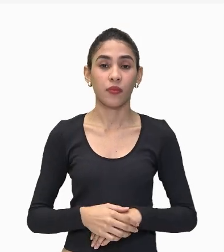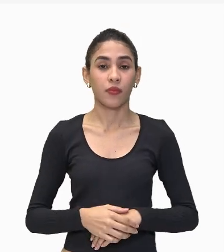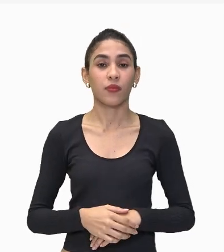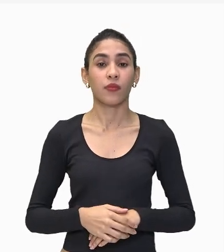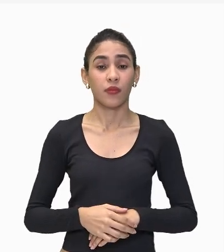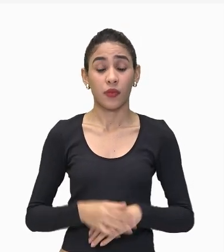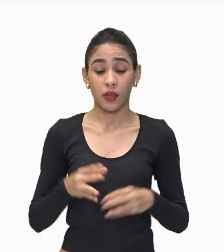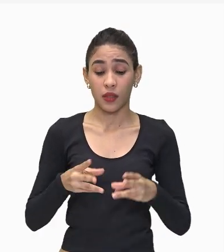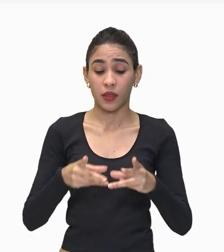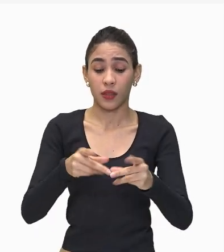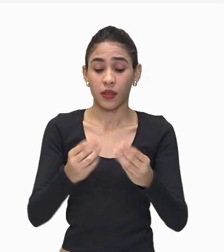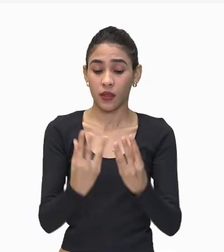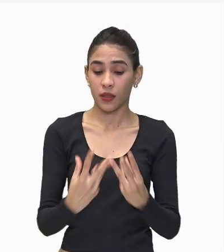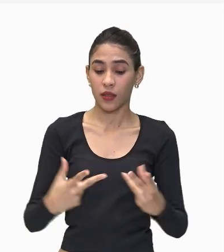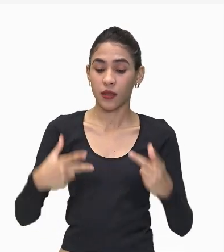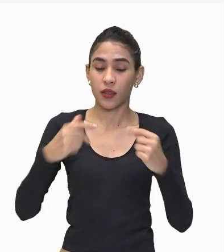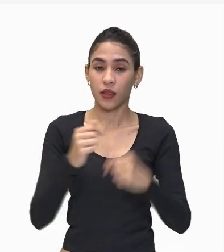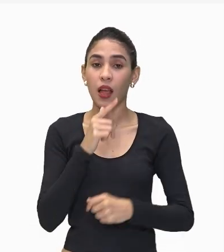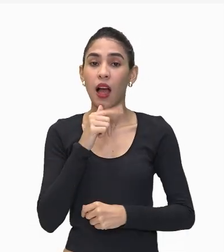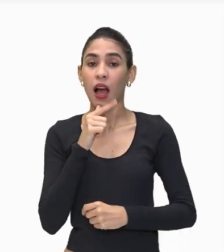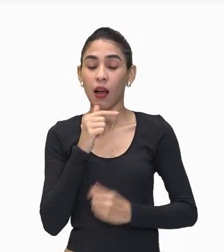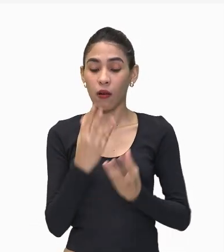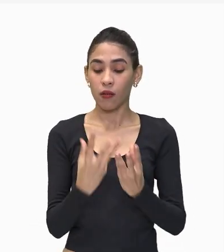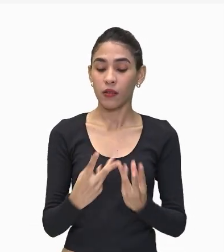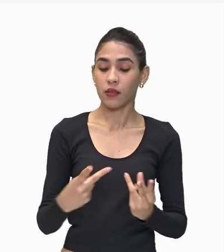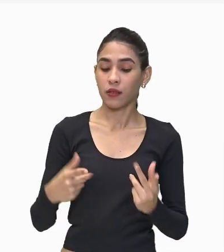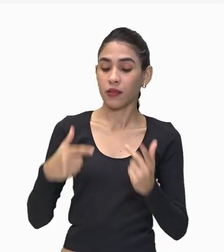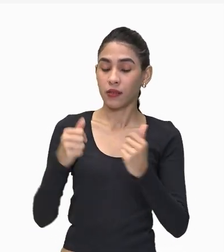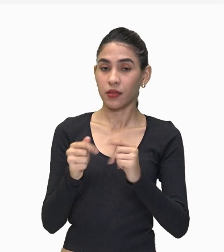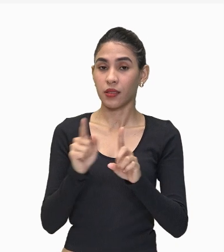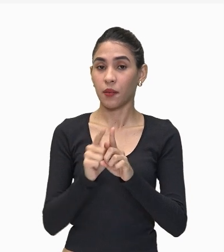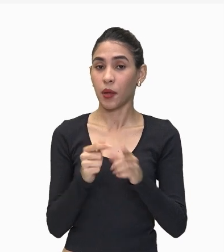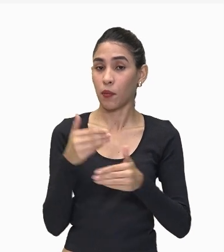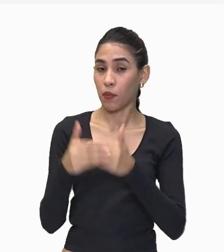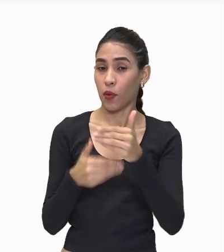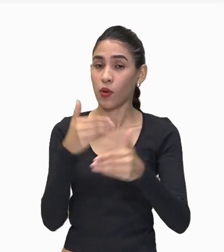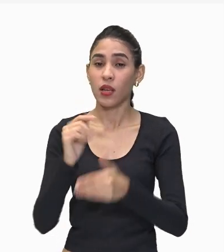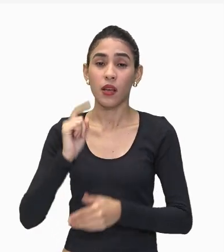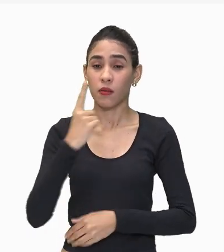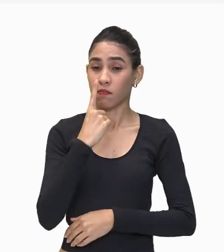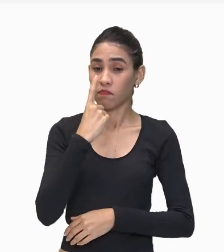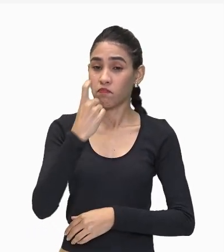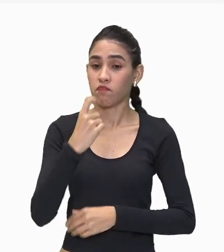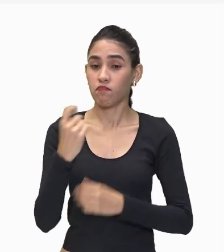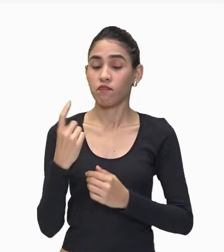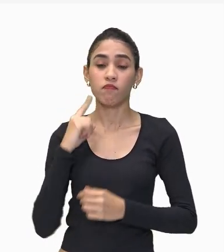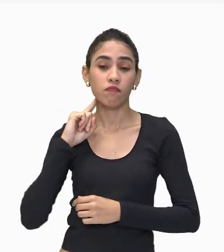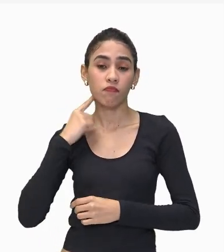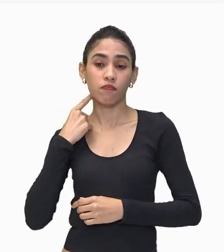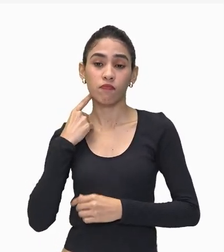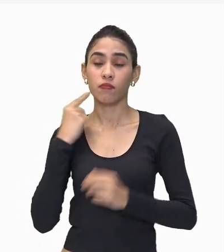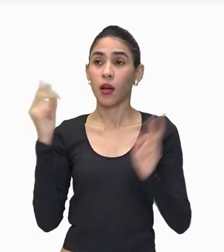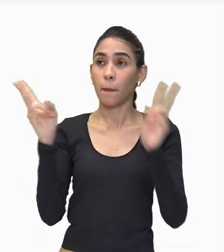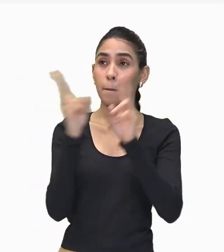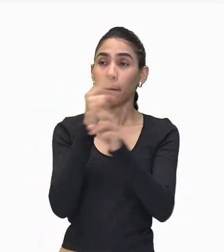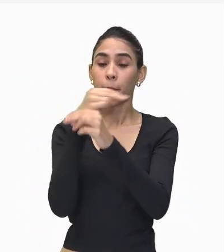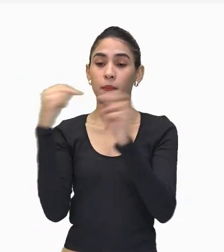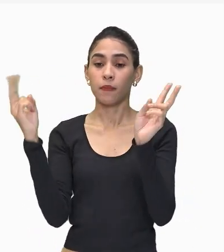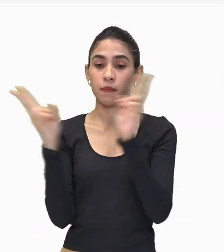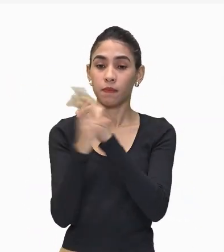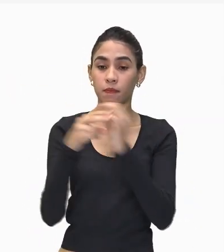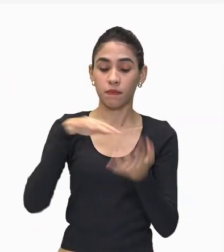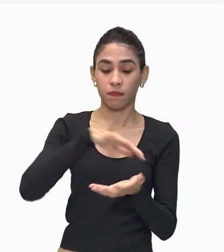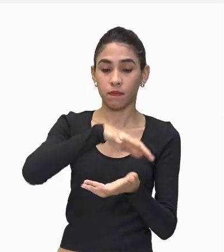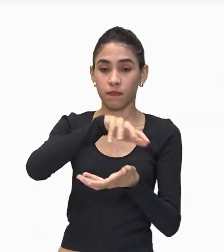Do solo A degradação Da água O processo De contaminação Do atmosférico Então é muito